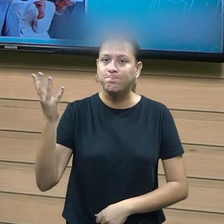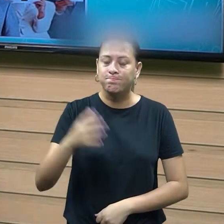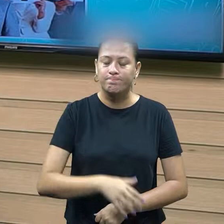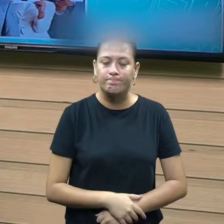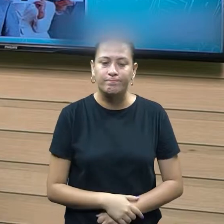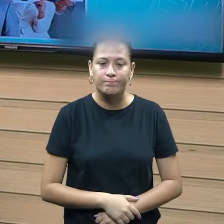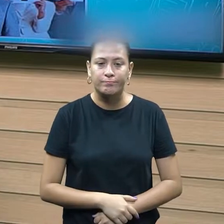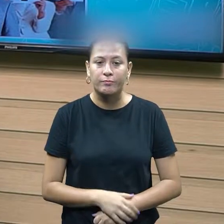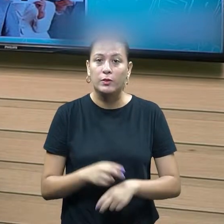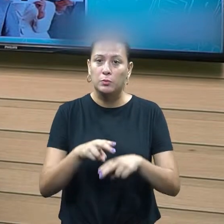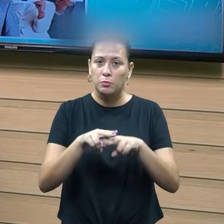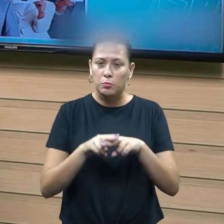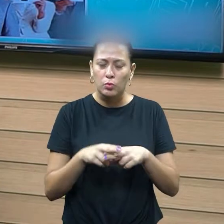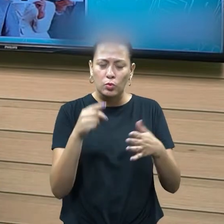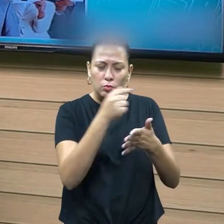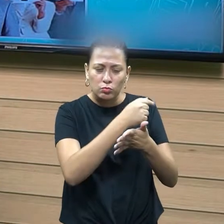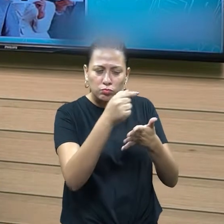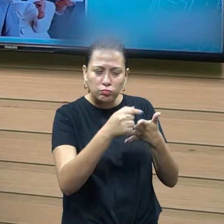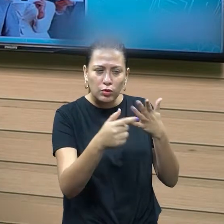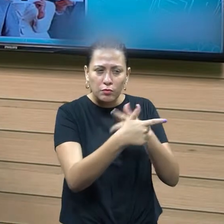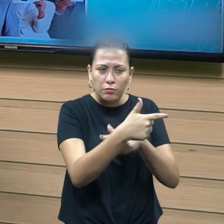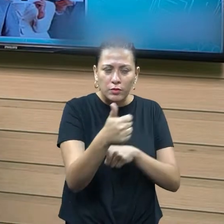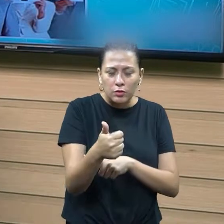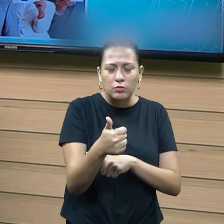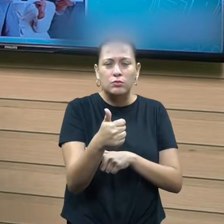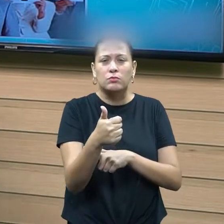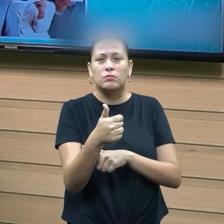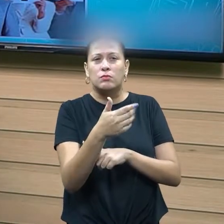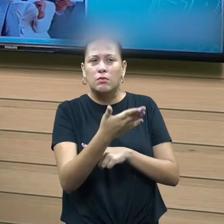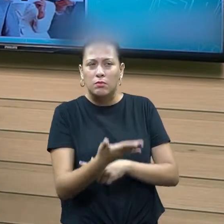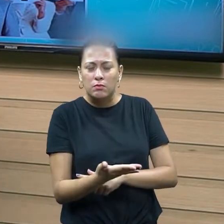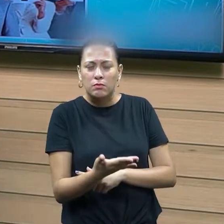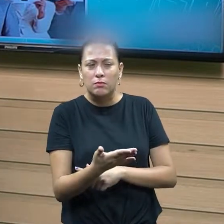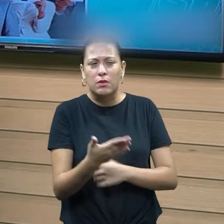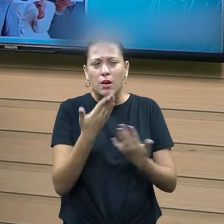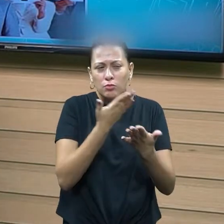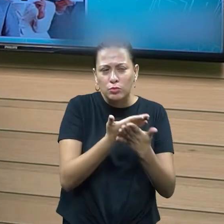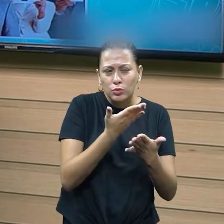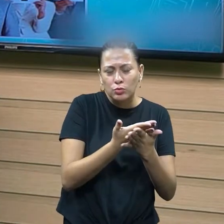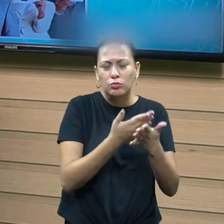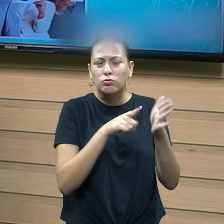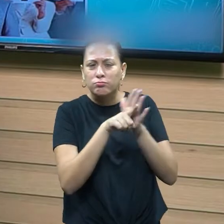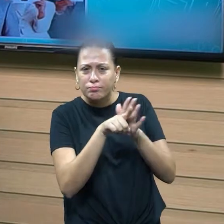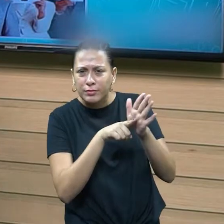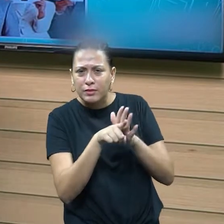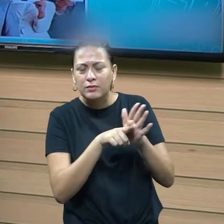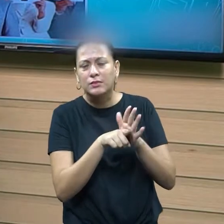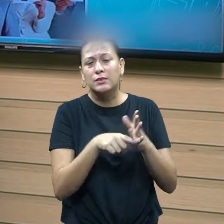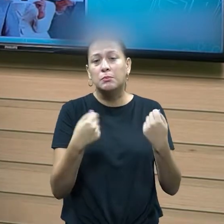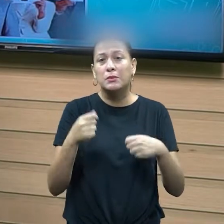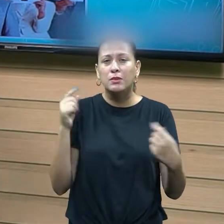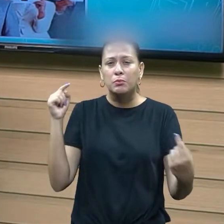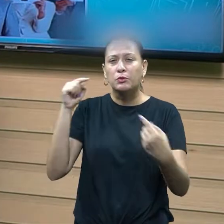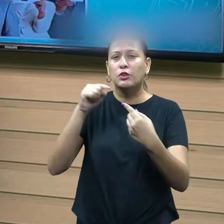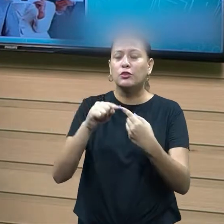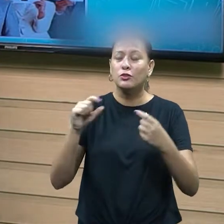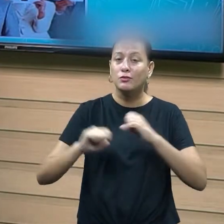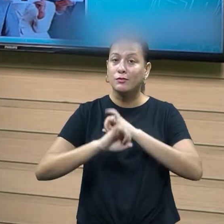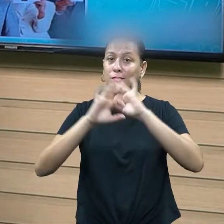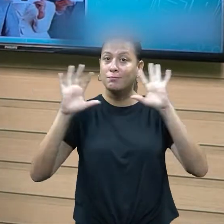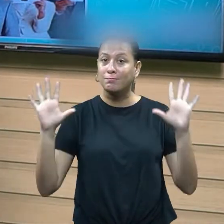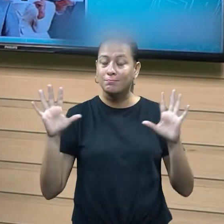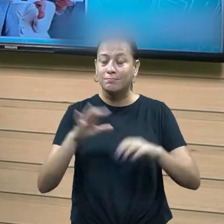vai lá naqueles pontos que ela colocou diante de uma negociação começa a fazer o estudo, seja objetivo, seja